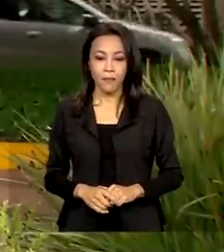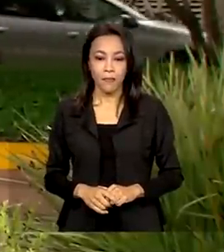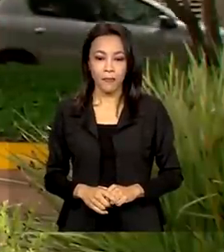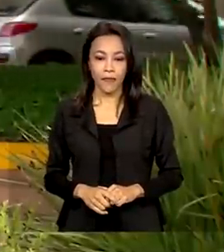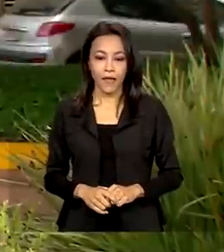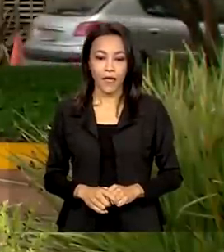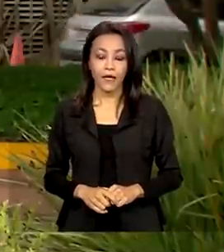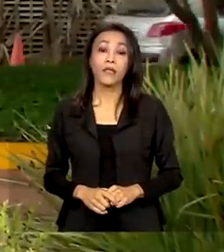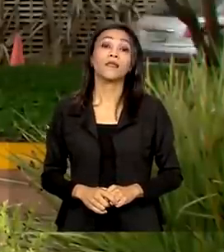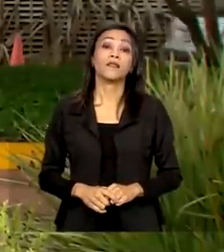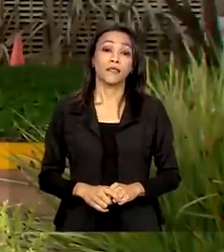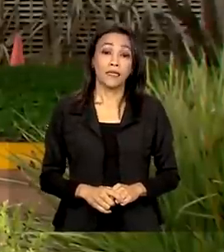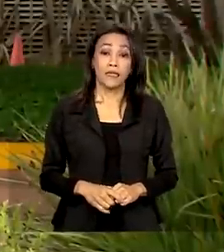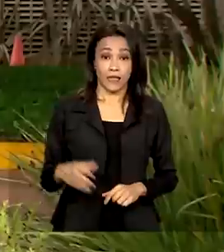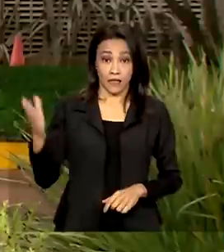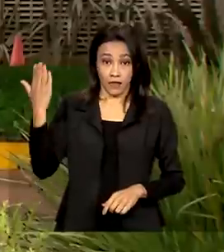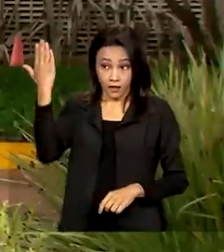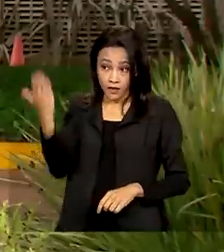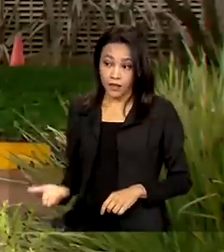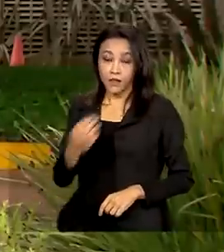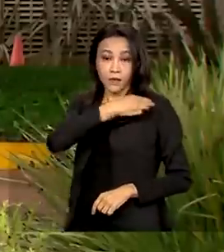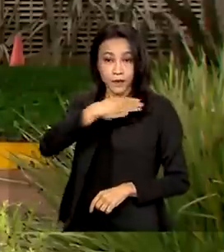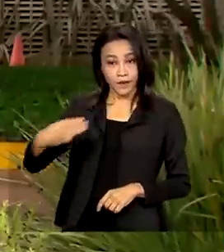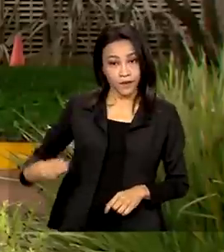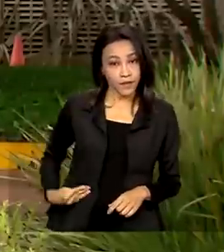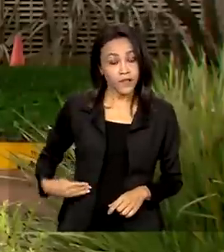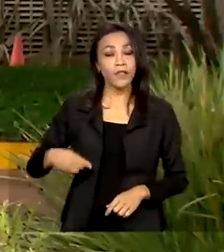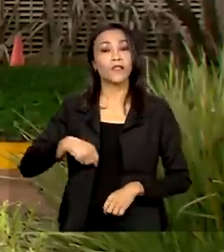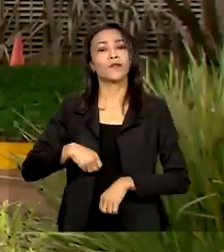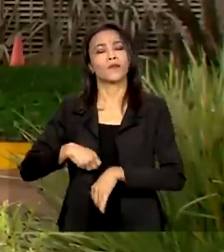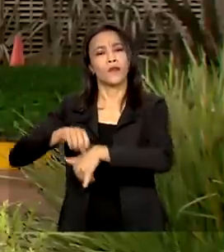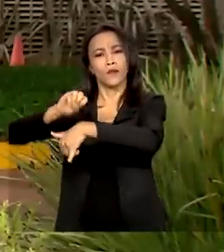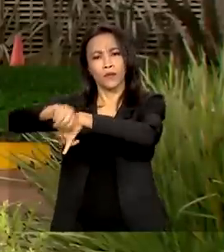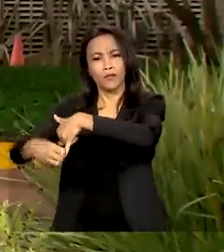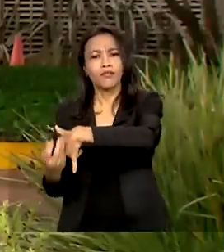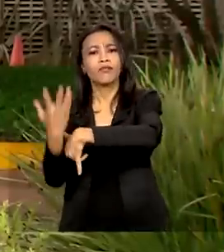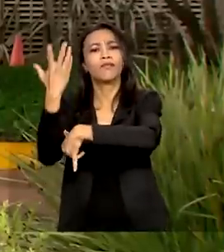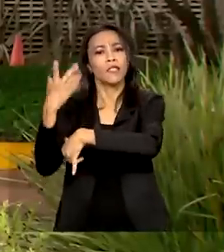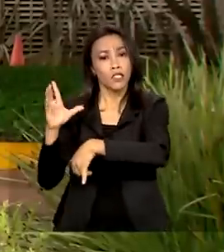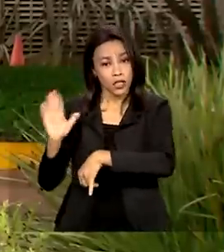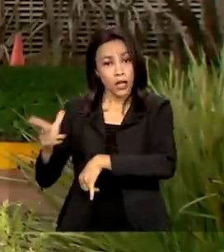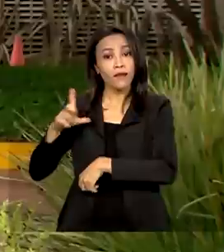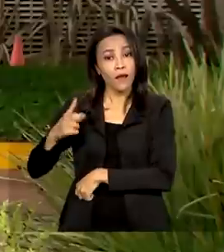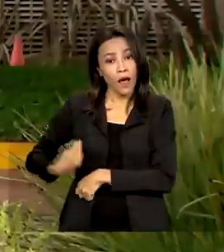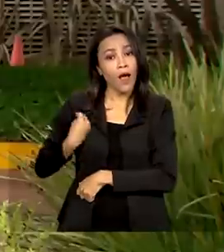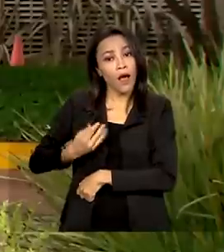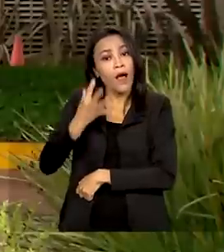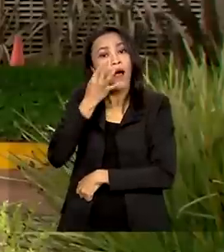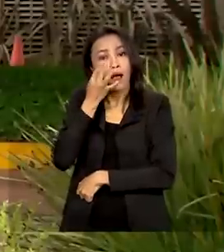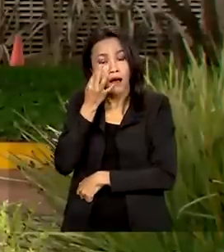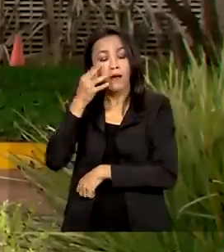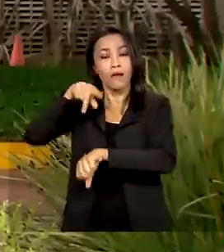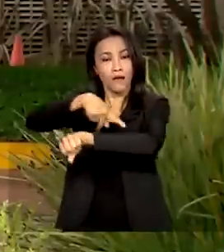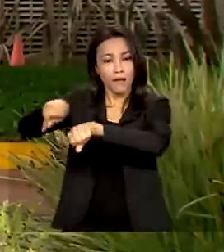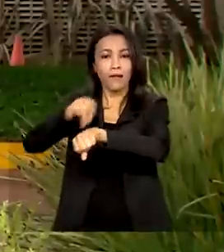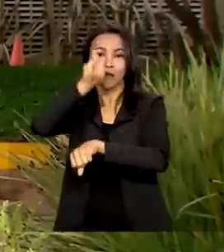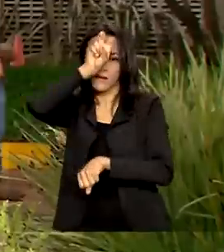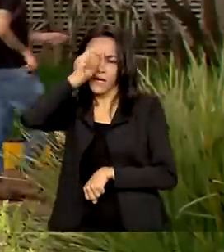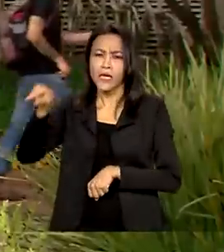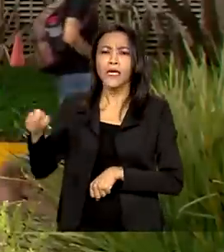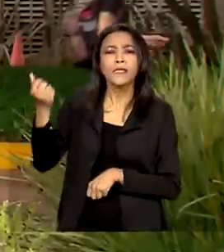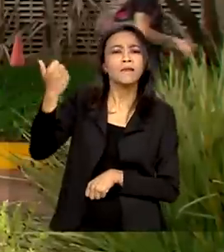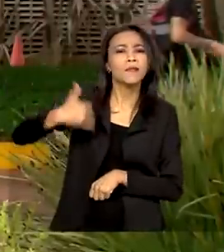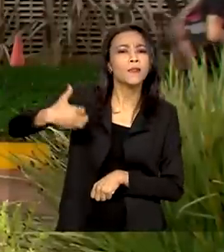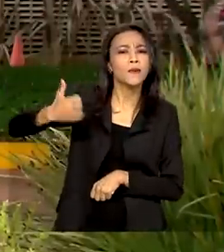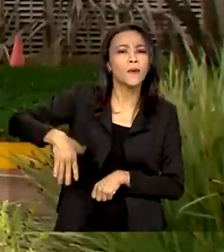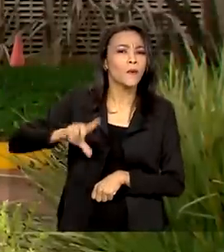Olha, e o ministro do Meio Ambiente, Joaquim Leite, já está no Egito para participar presencialmente da COP27. E ele comentou que o